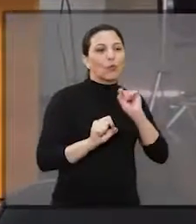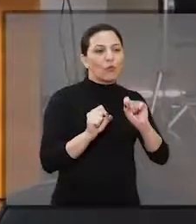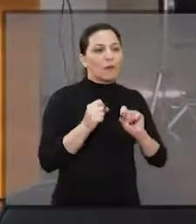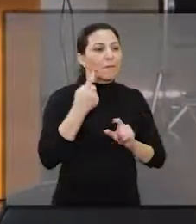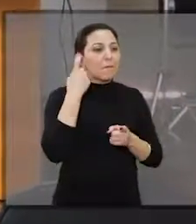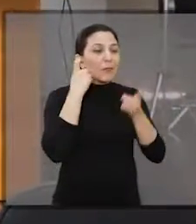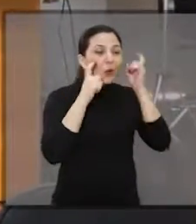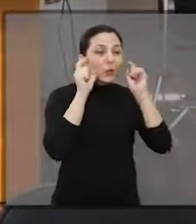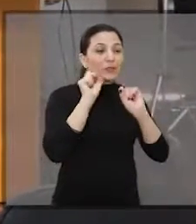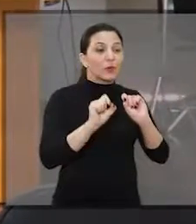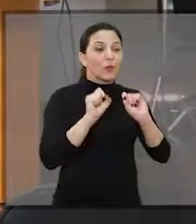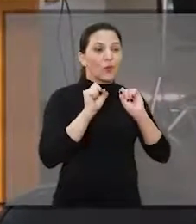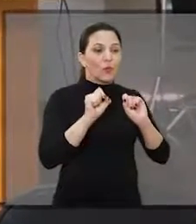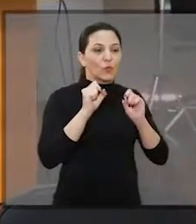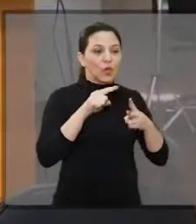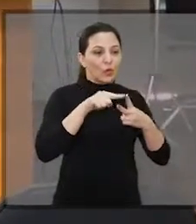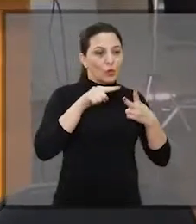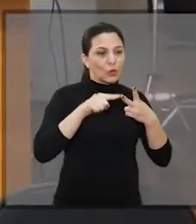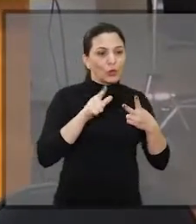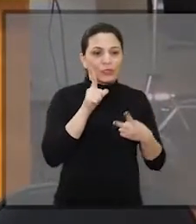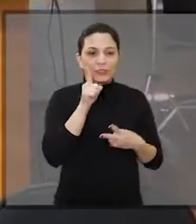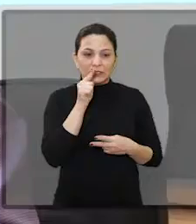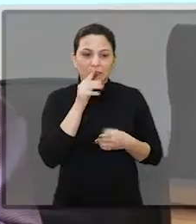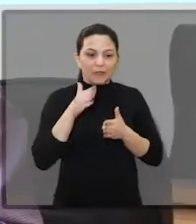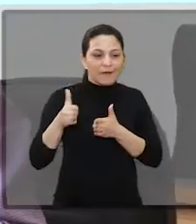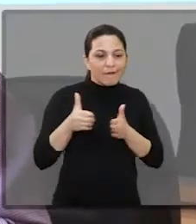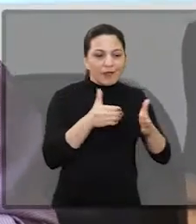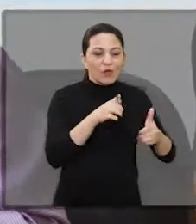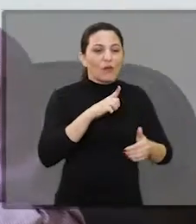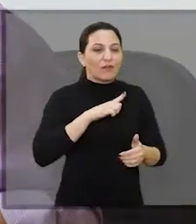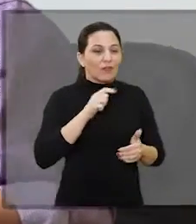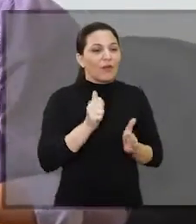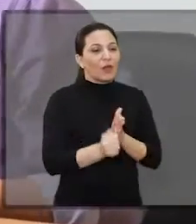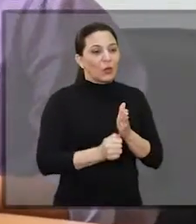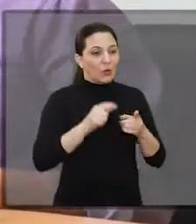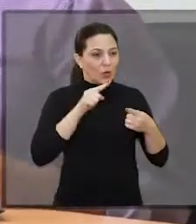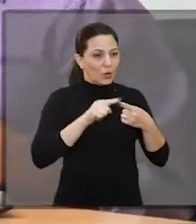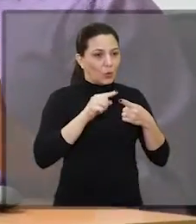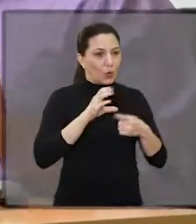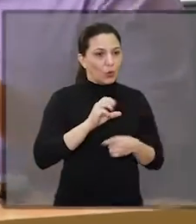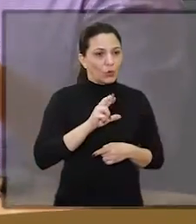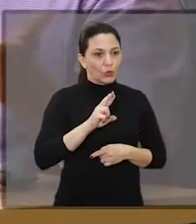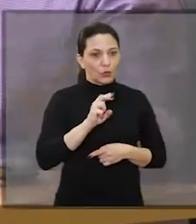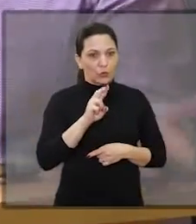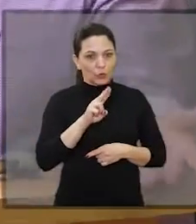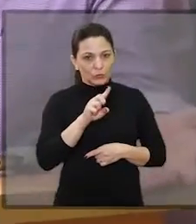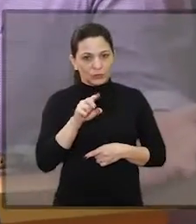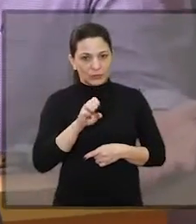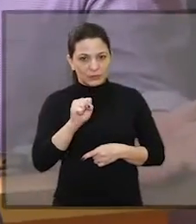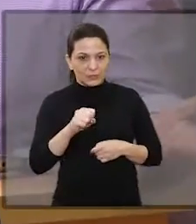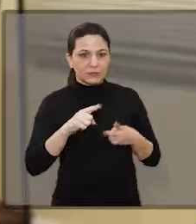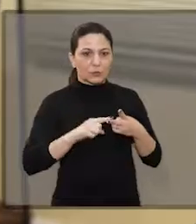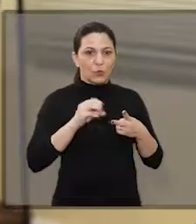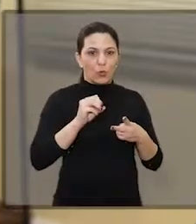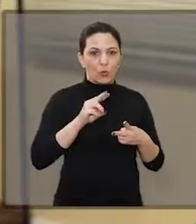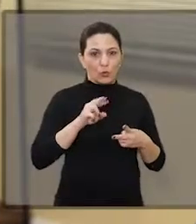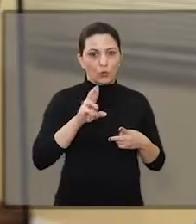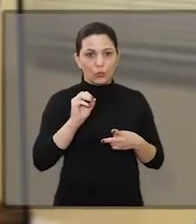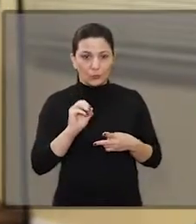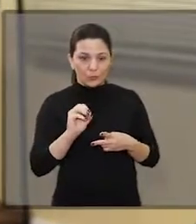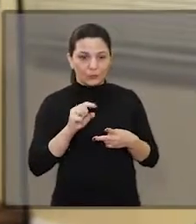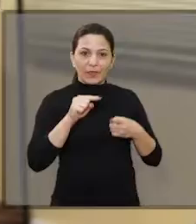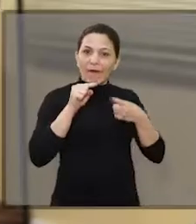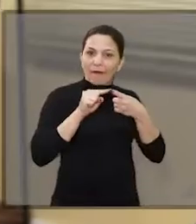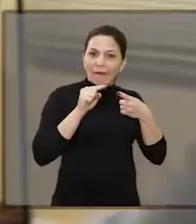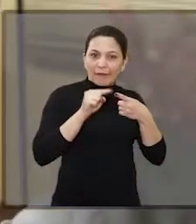gente tem uma grande preocupação nas duas grandes bacias que a gente tem aqui em Araraquara, na bacia do Ribeirão das Cruzes e a bacia do Ribeirão do Ouro.